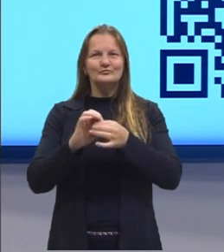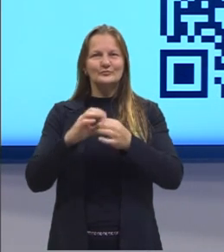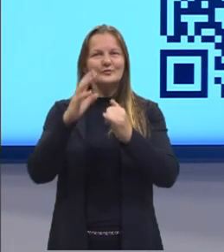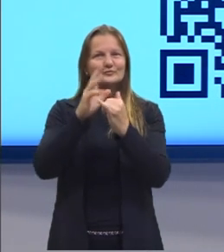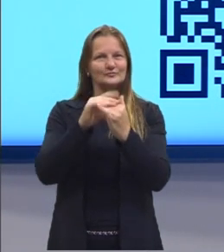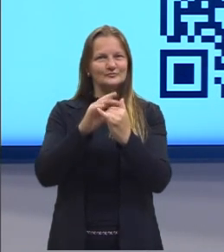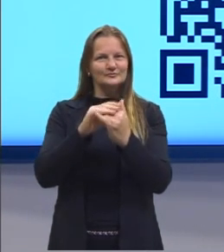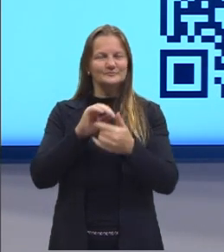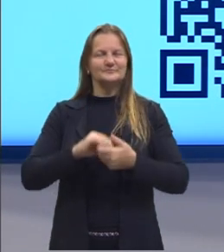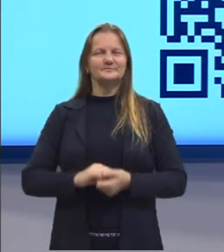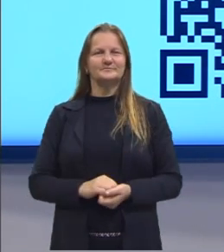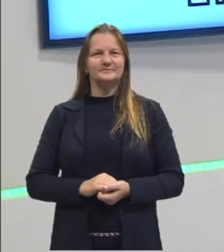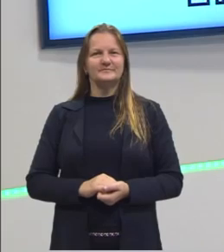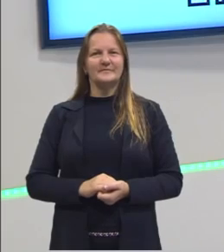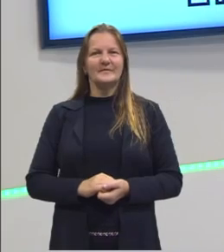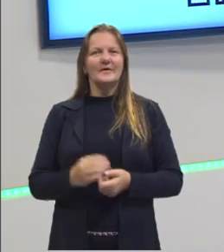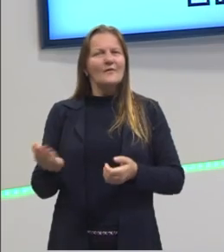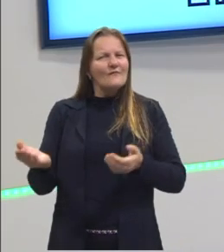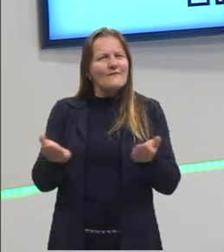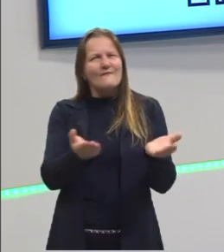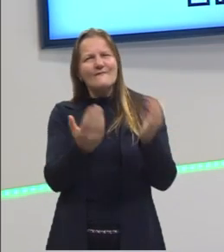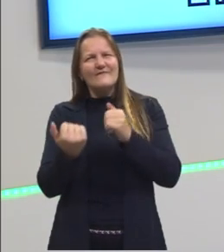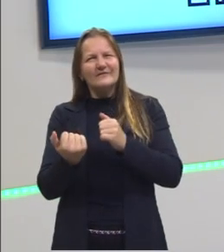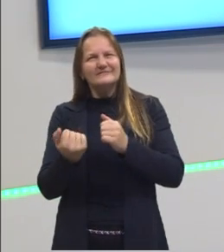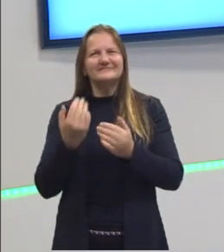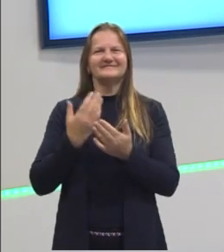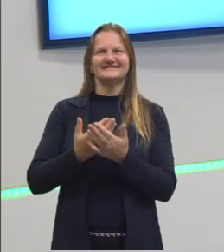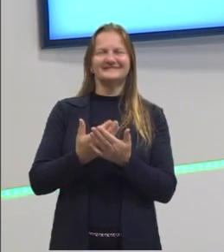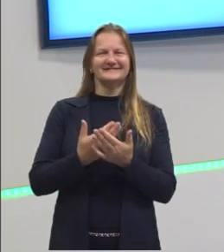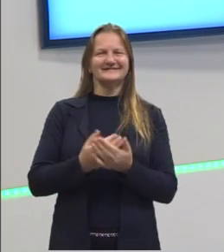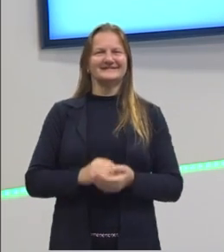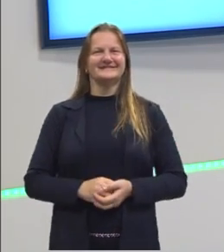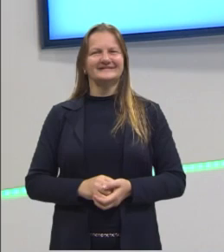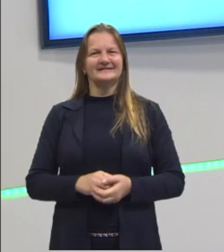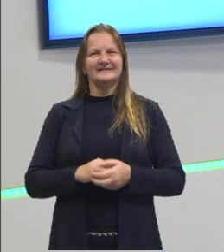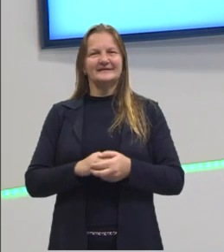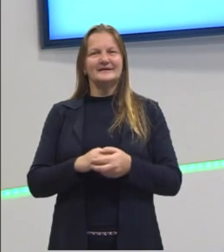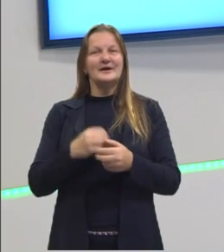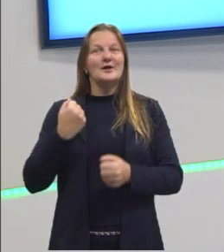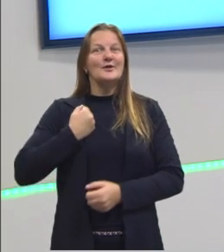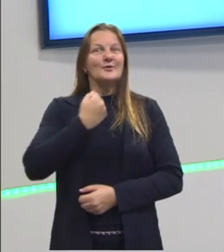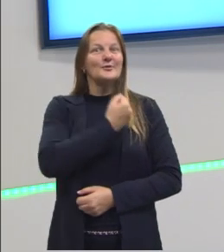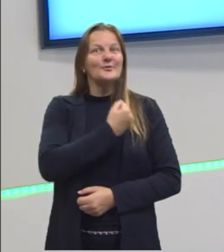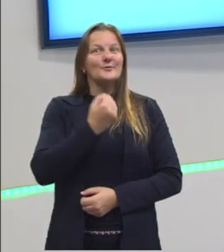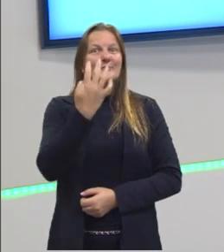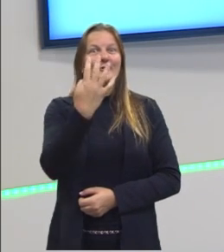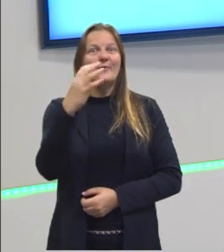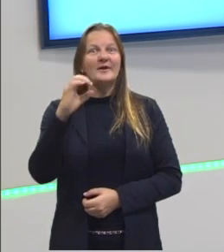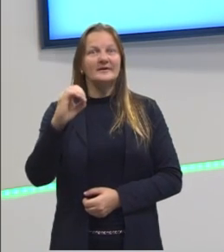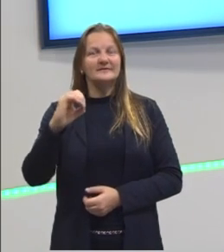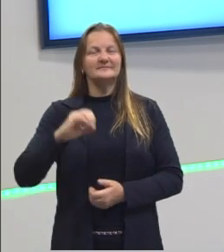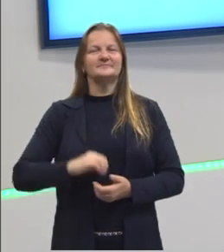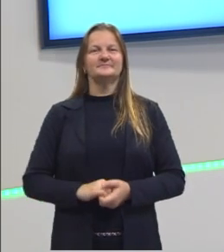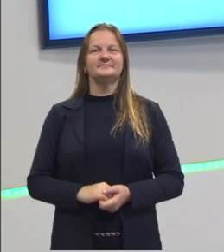YouTube. Então vamos para mais uma aula, agora a nossa aula de número 40.